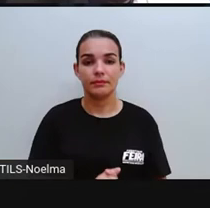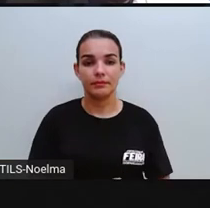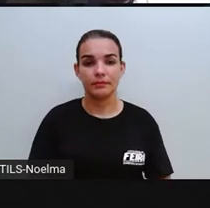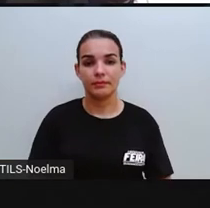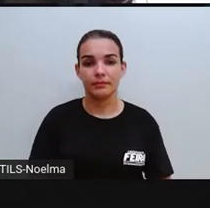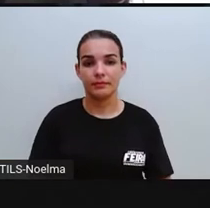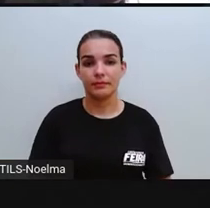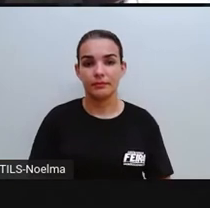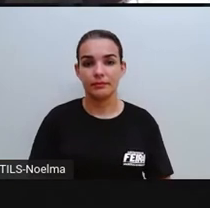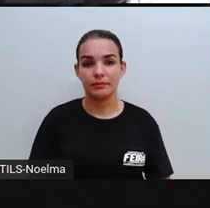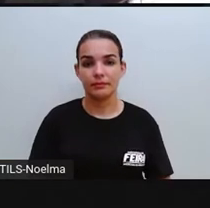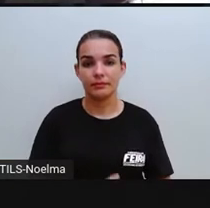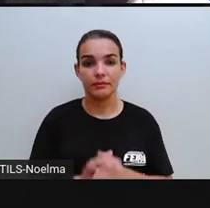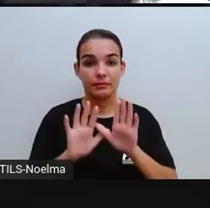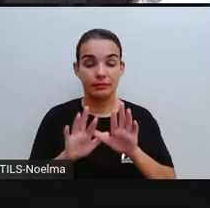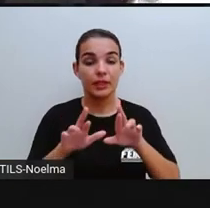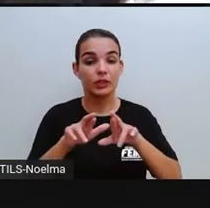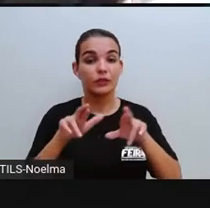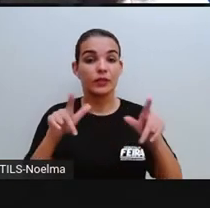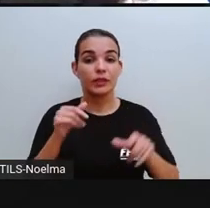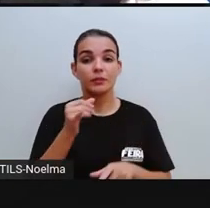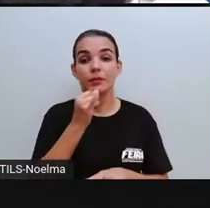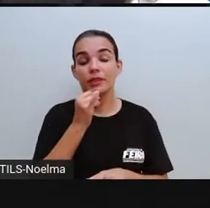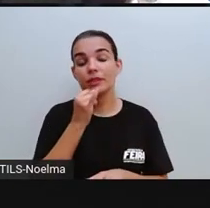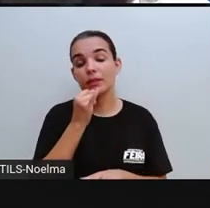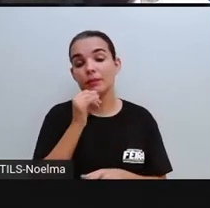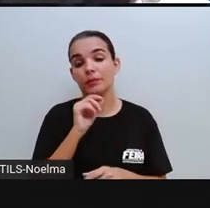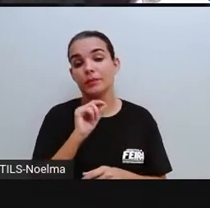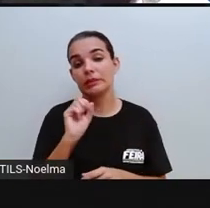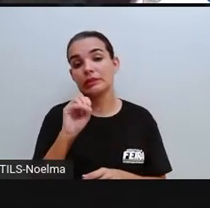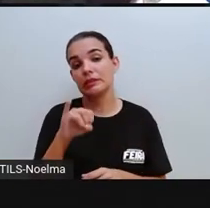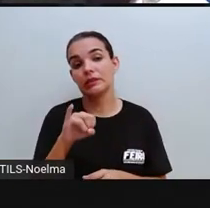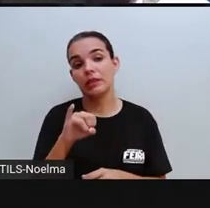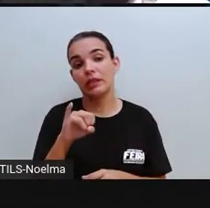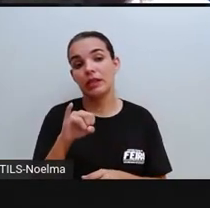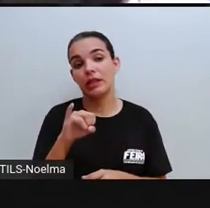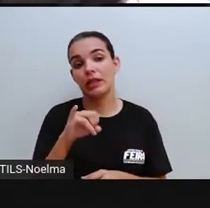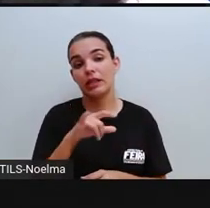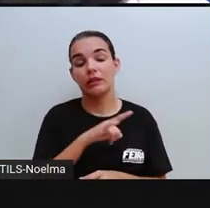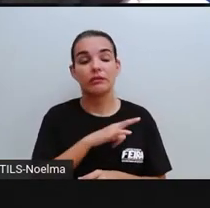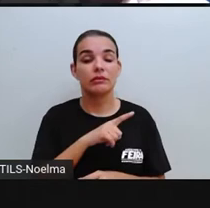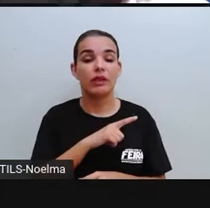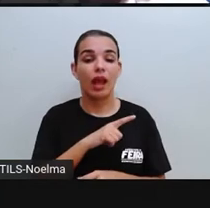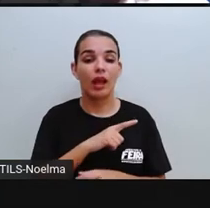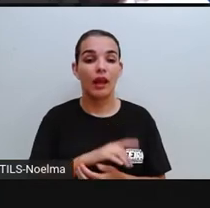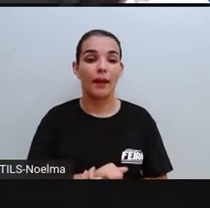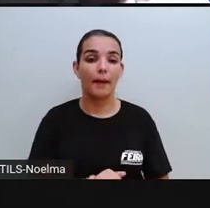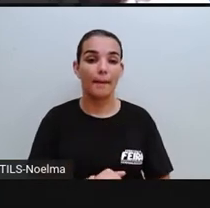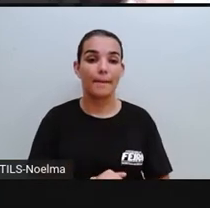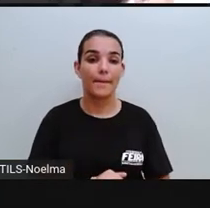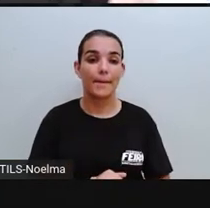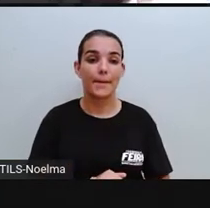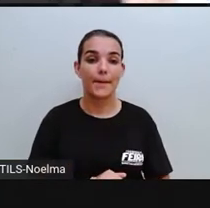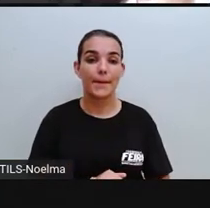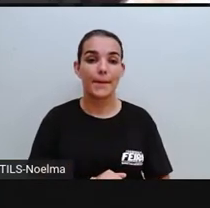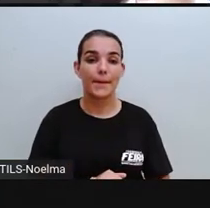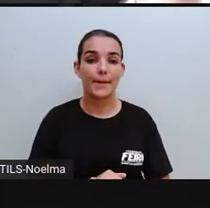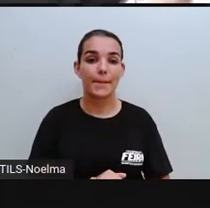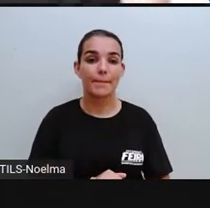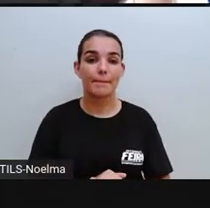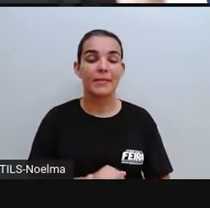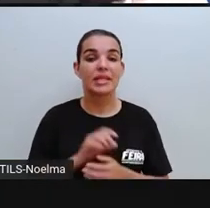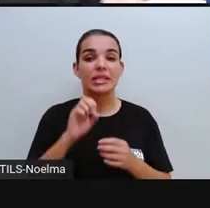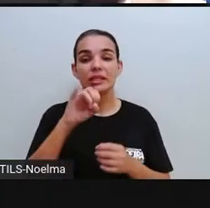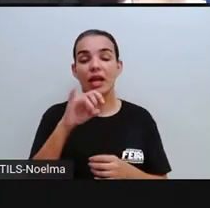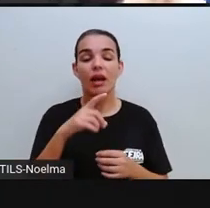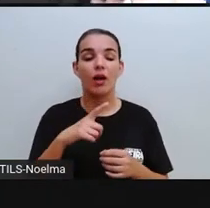tá bom? É diferente, por exemplo, de uma unidade de